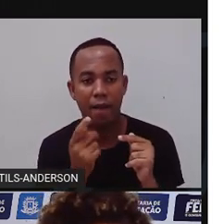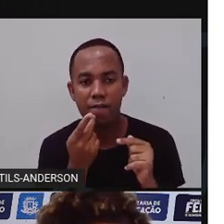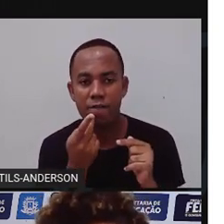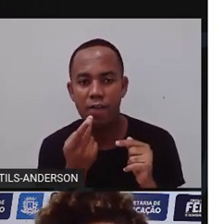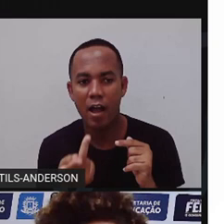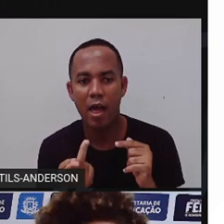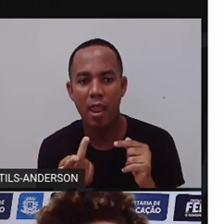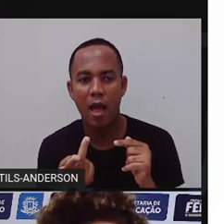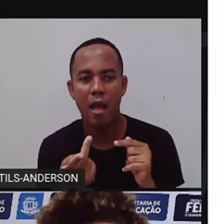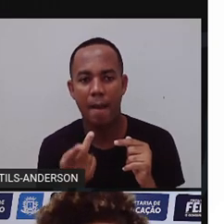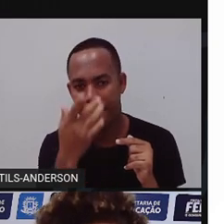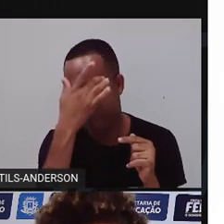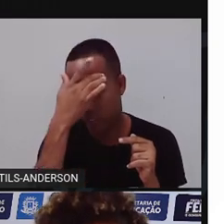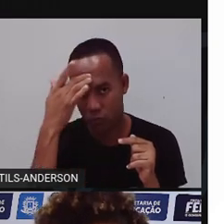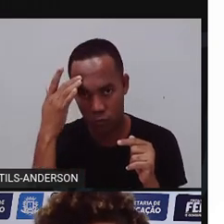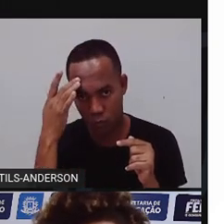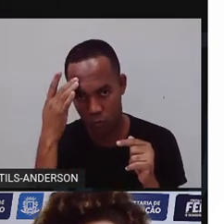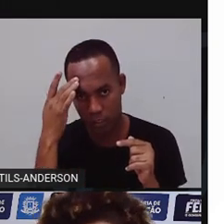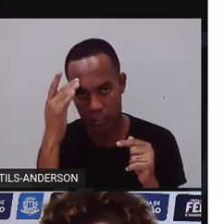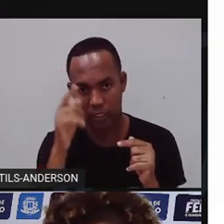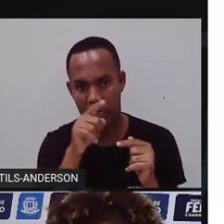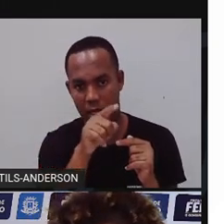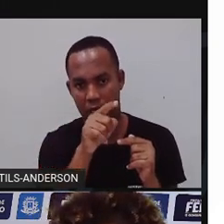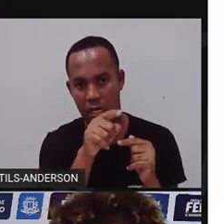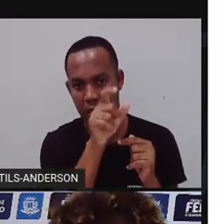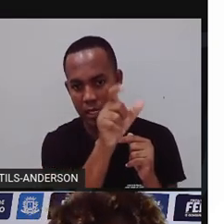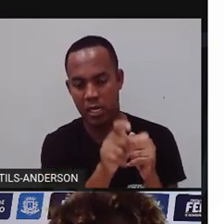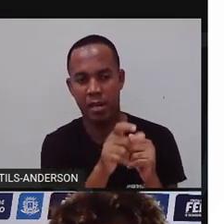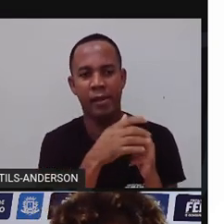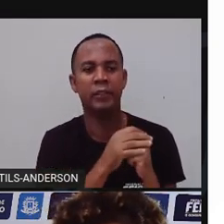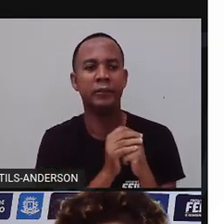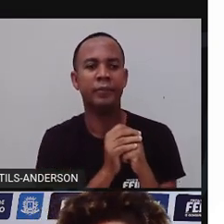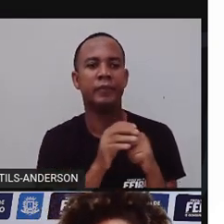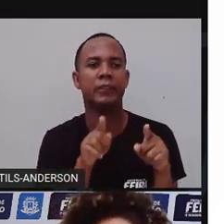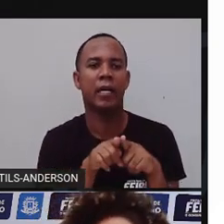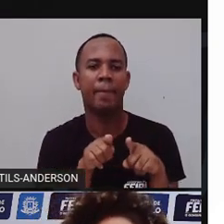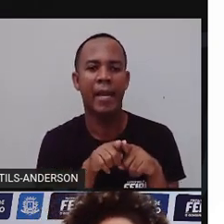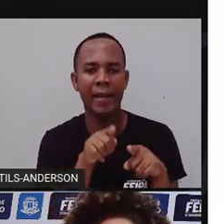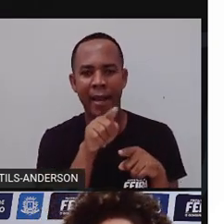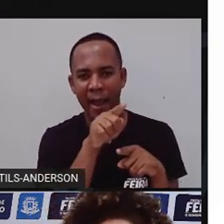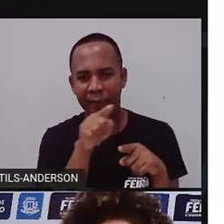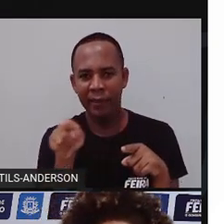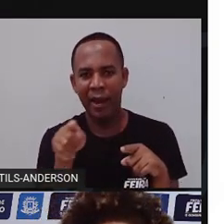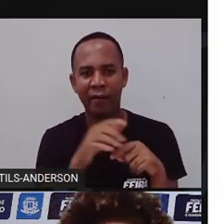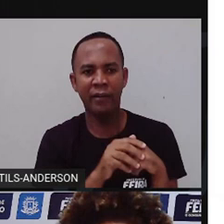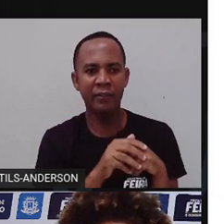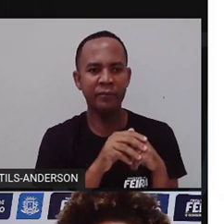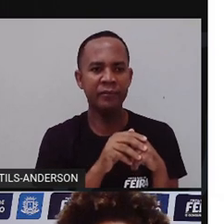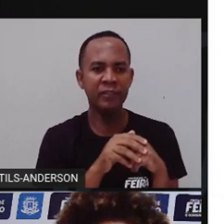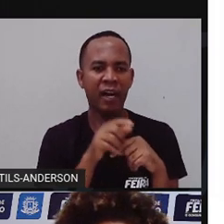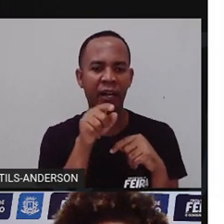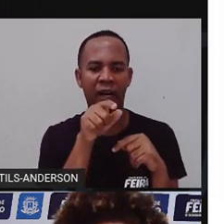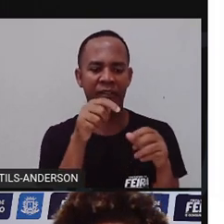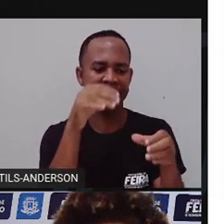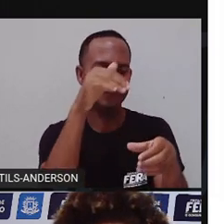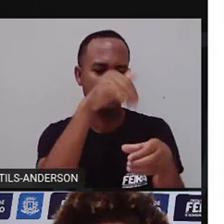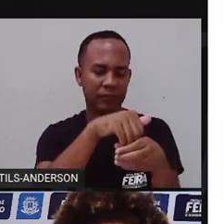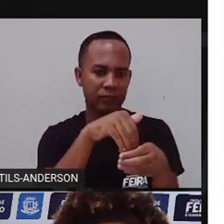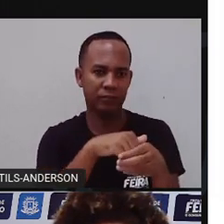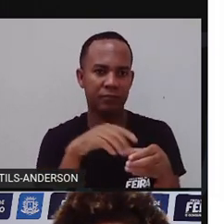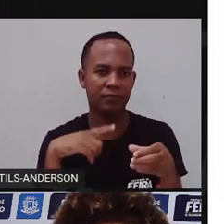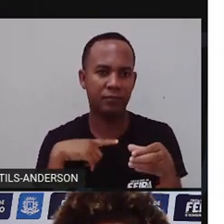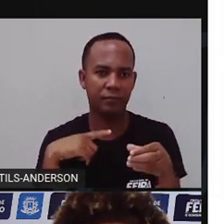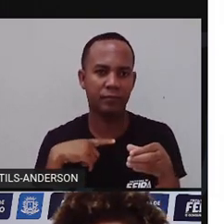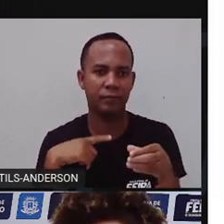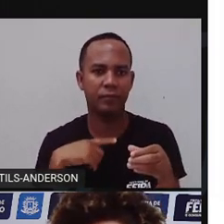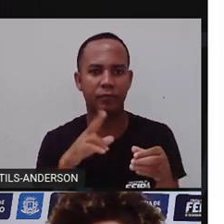de João. Se é a fala de João, eu uso travessão. Se dentro dessa fala eu vou listar algumas coisas,